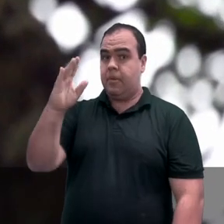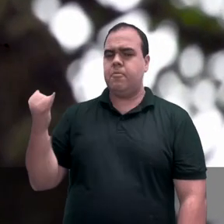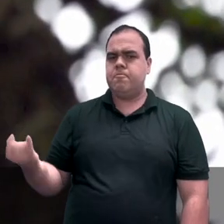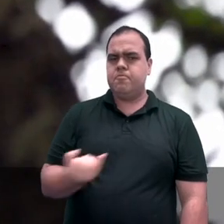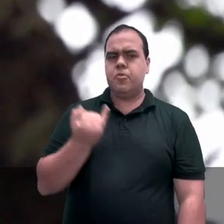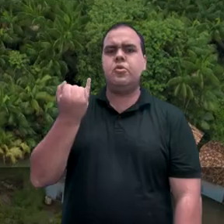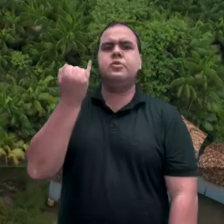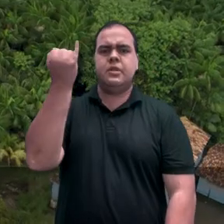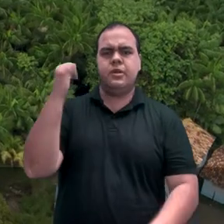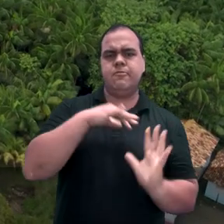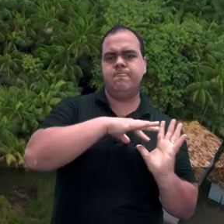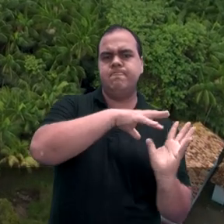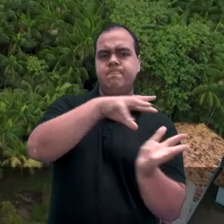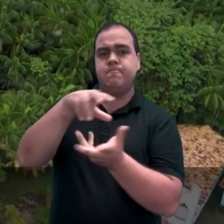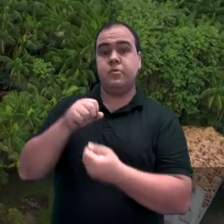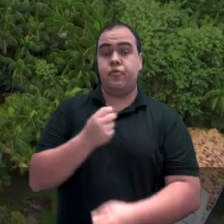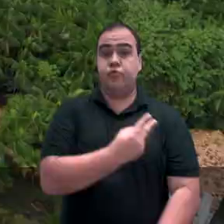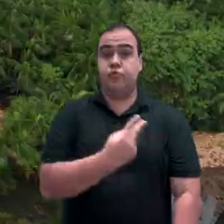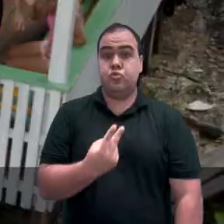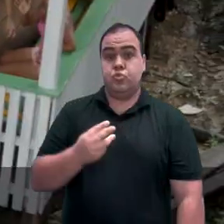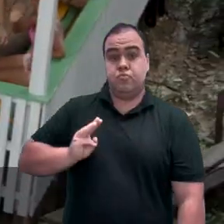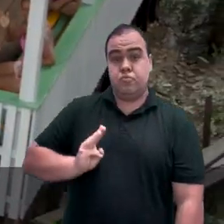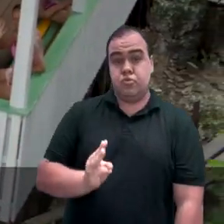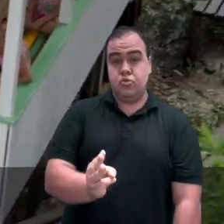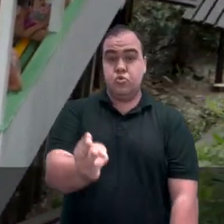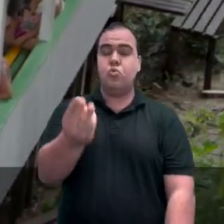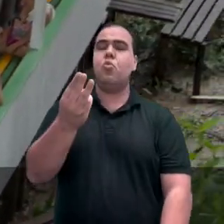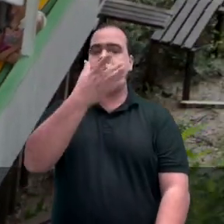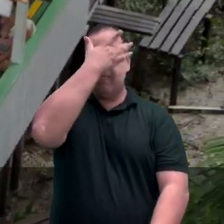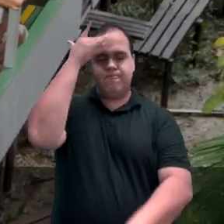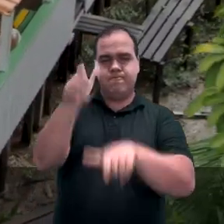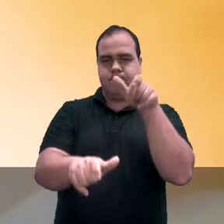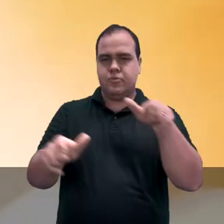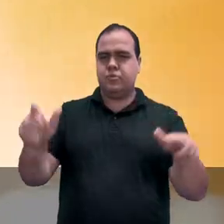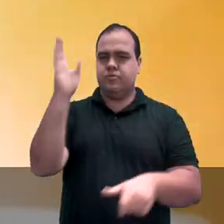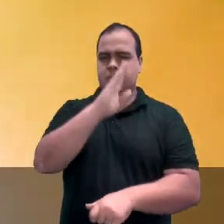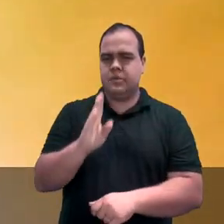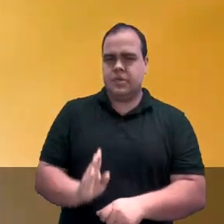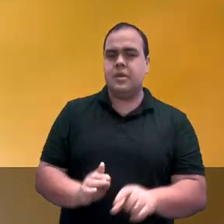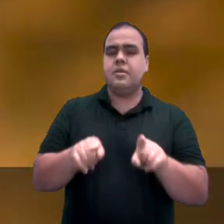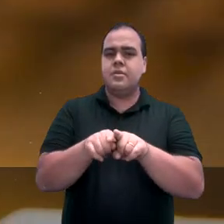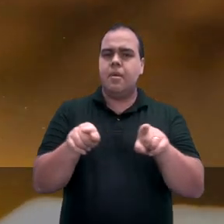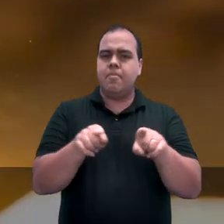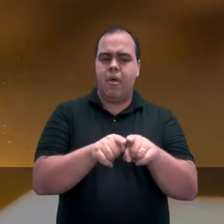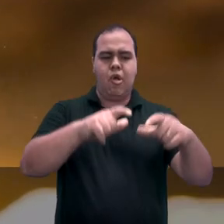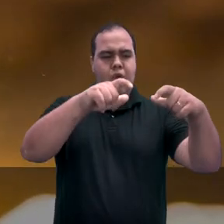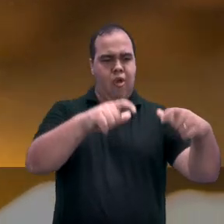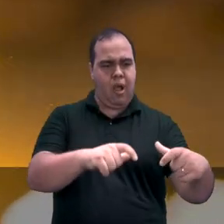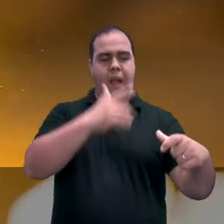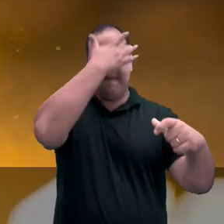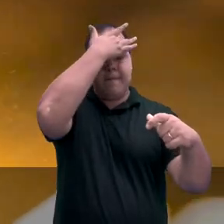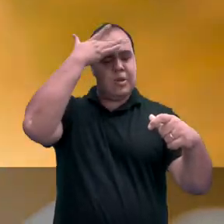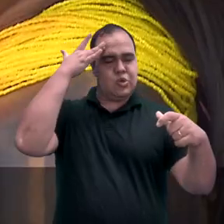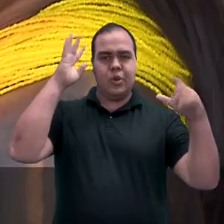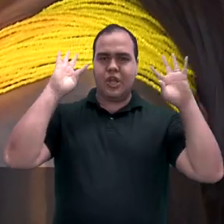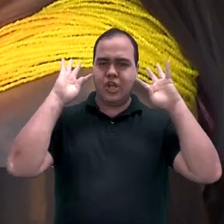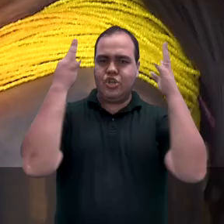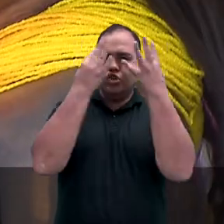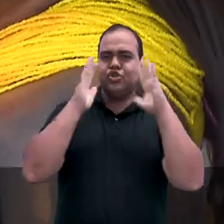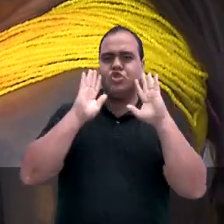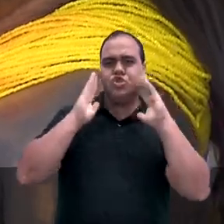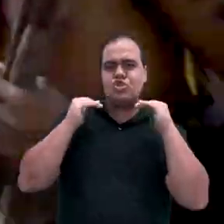planeta. Lar de 22 milhões de brasileiros e terra de grande parte da população indígena,